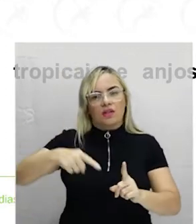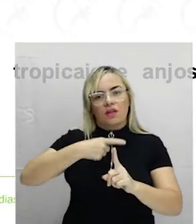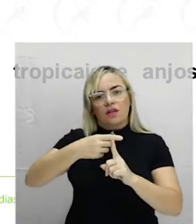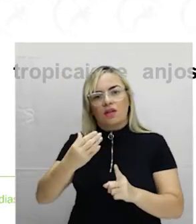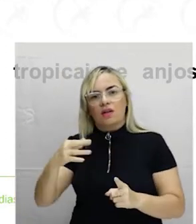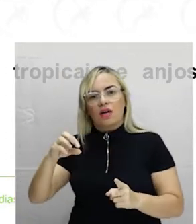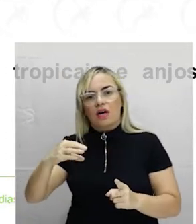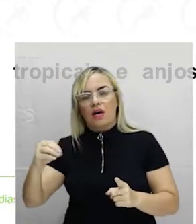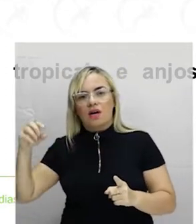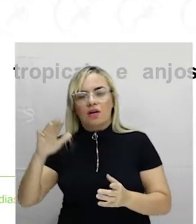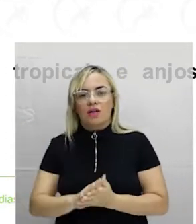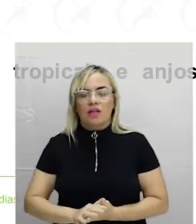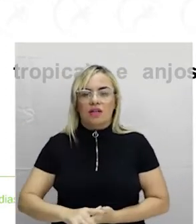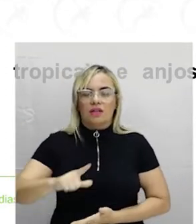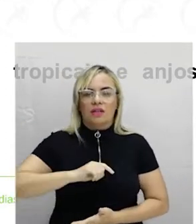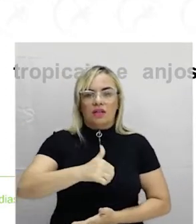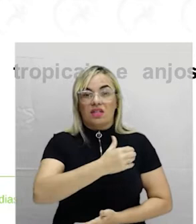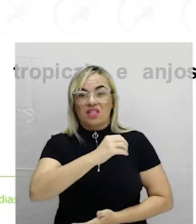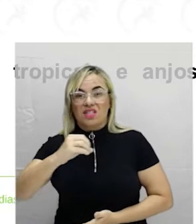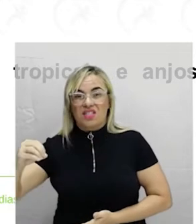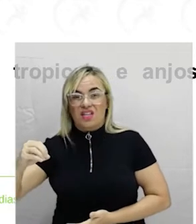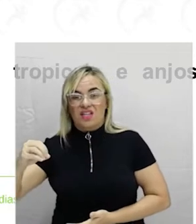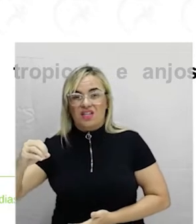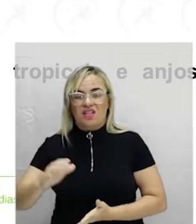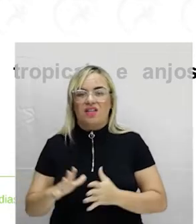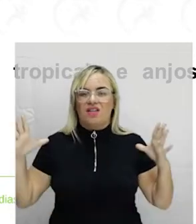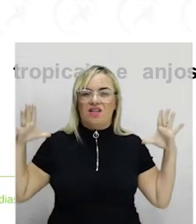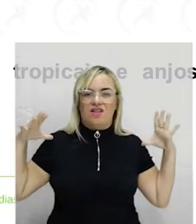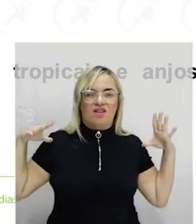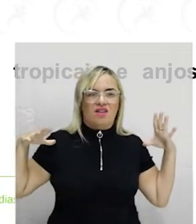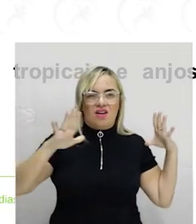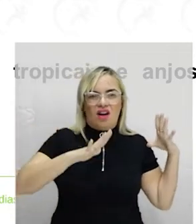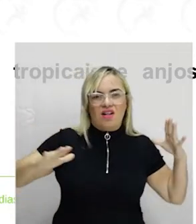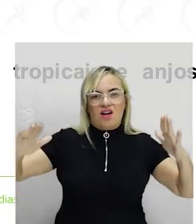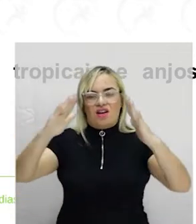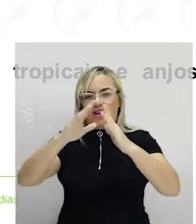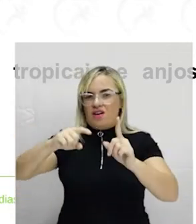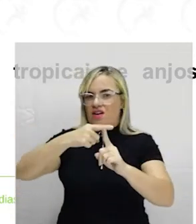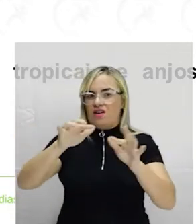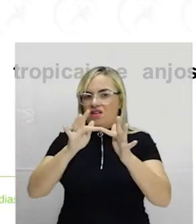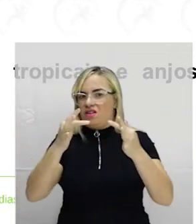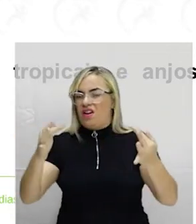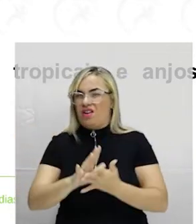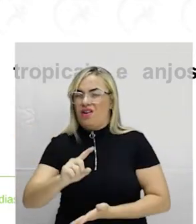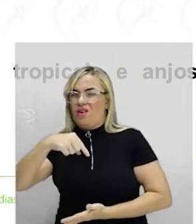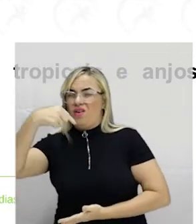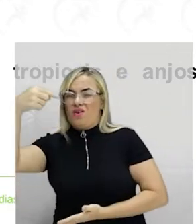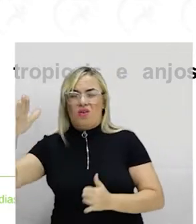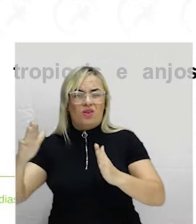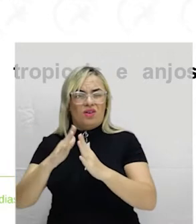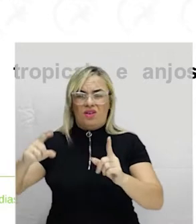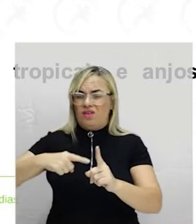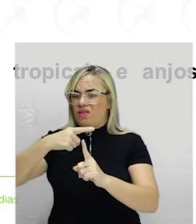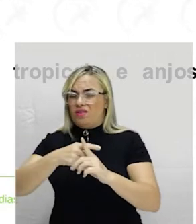tem 100 anjinhos pendurados, espalhados pelo altar. Mas é uma igreja simples. Em outras igrejas, meu irmão, tu tem anjinho que diz te